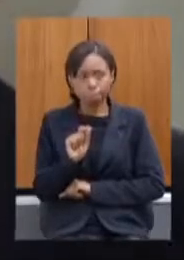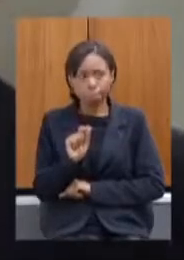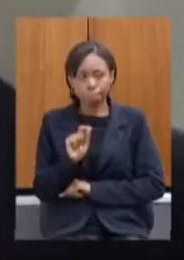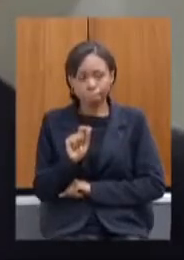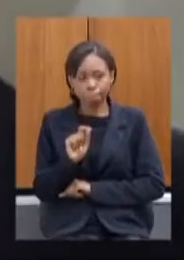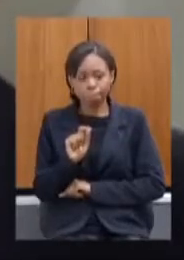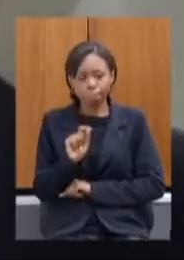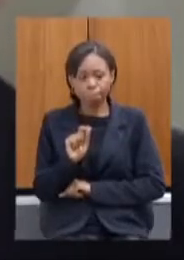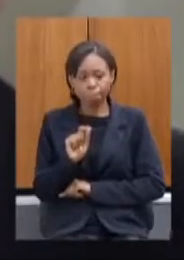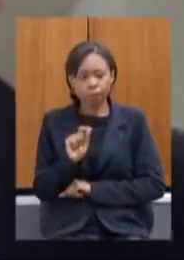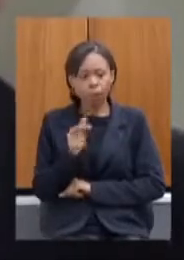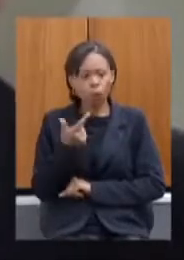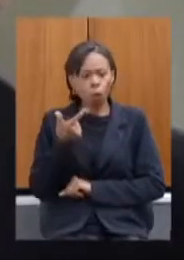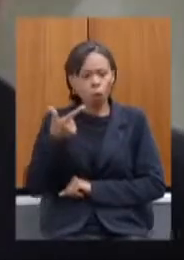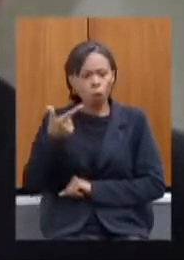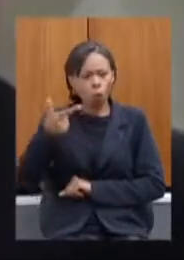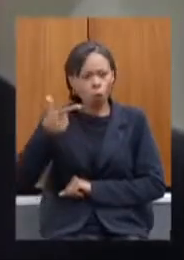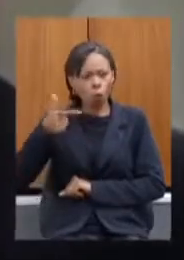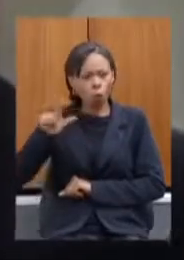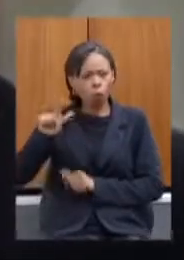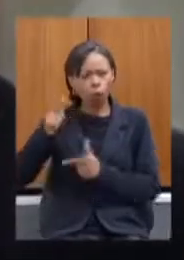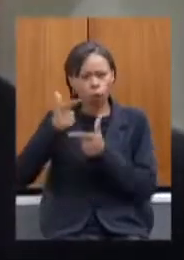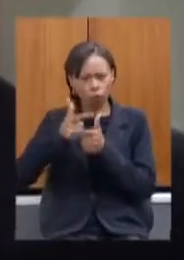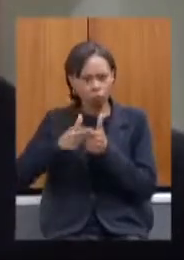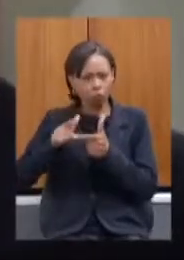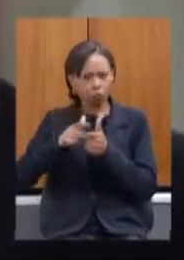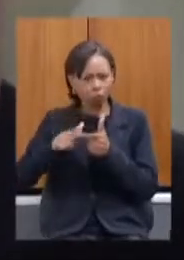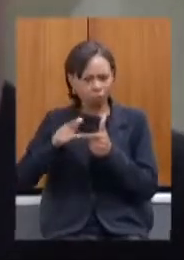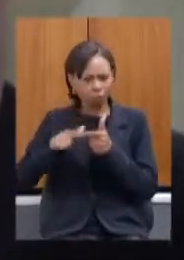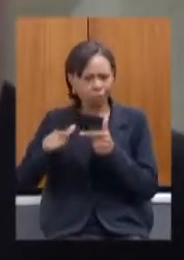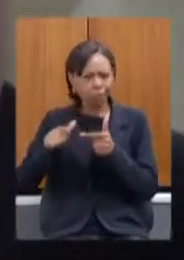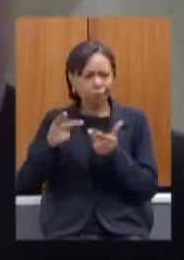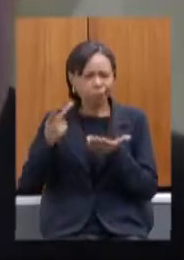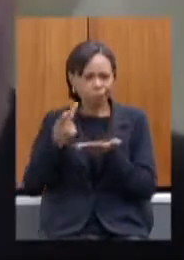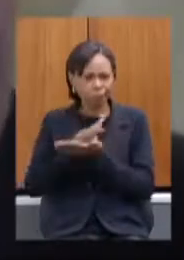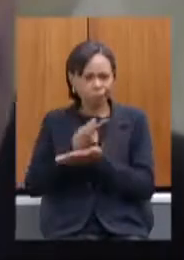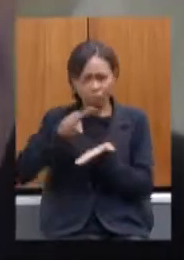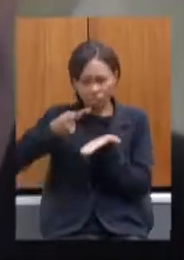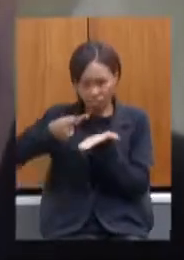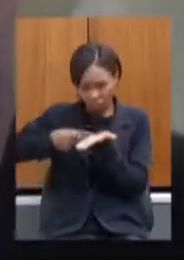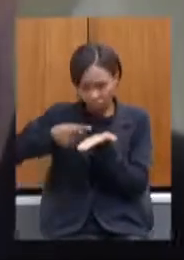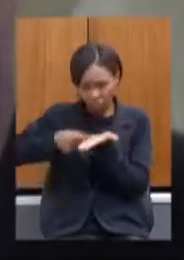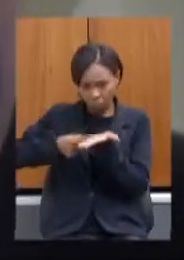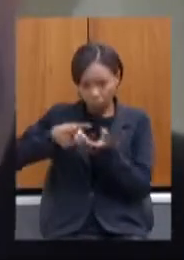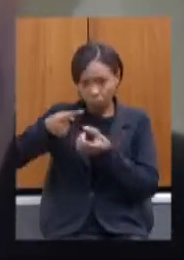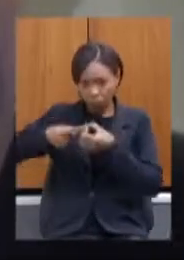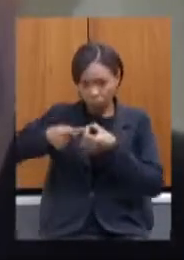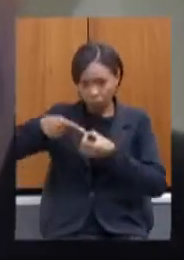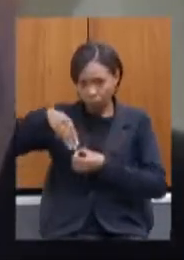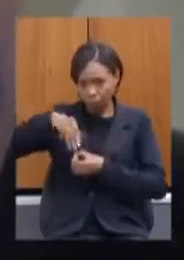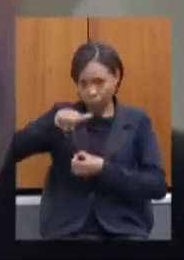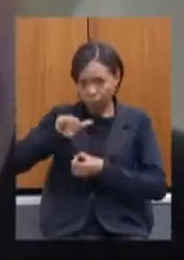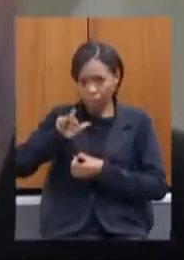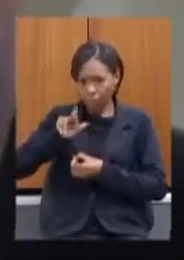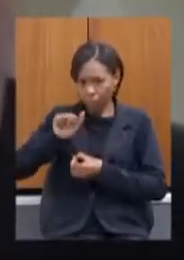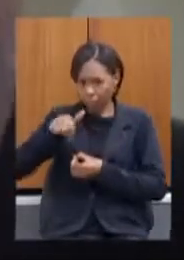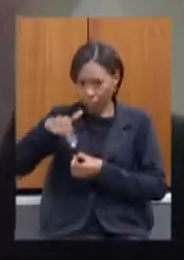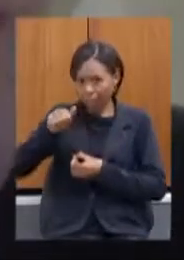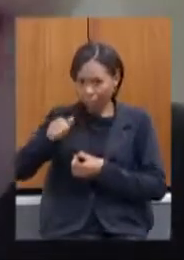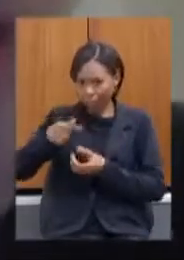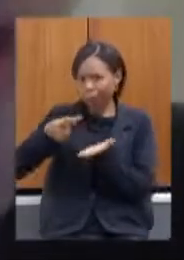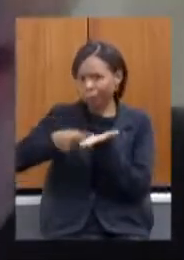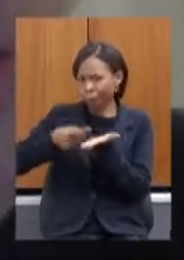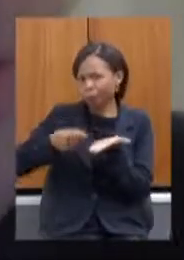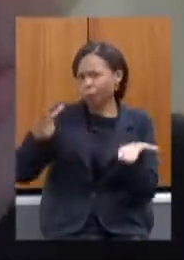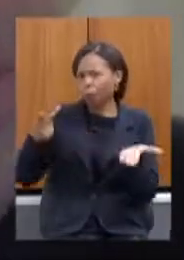outro problema nesse acordo de Mariana é enquanto os